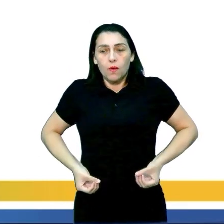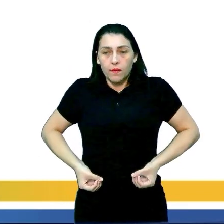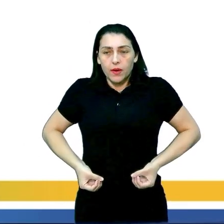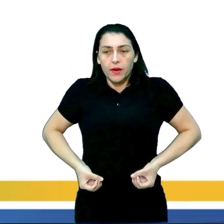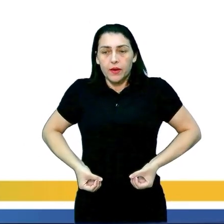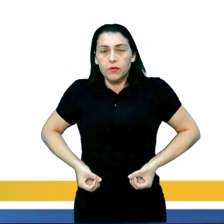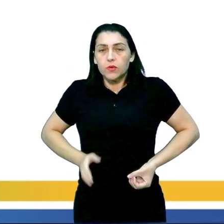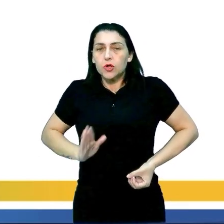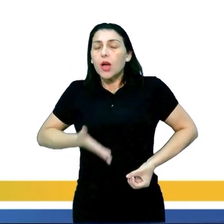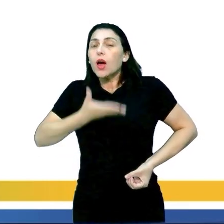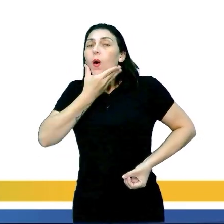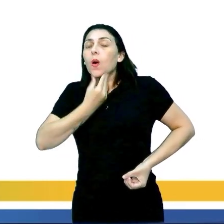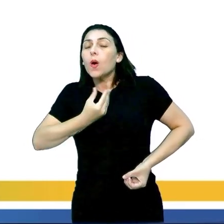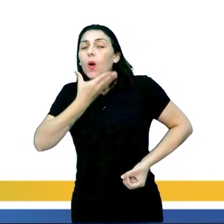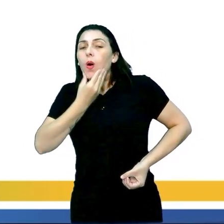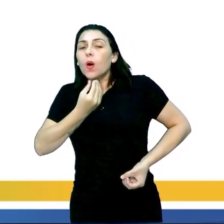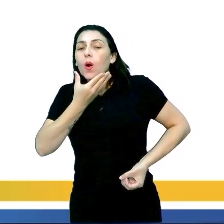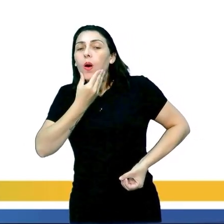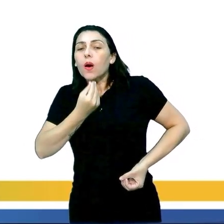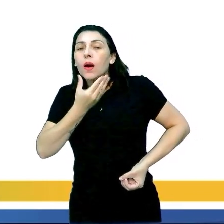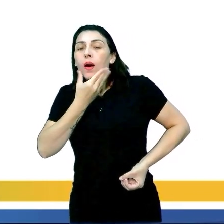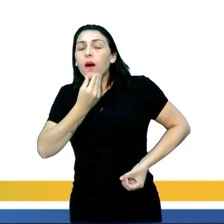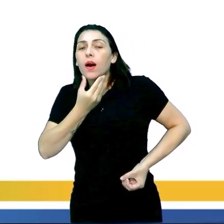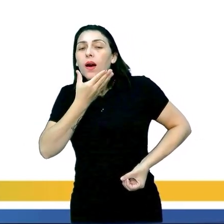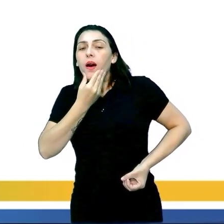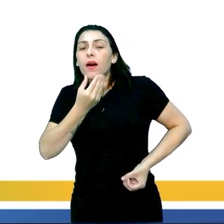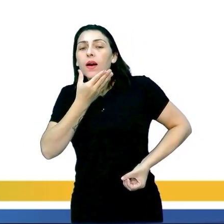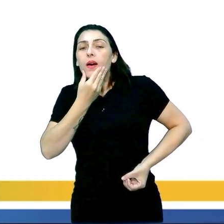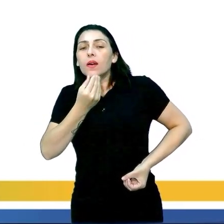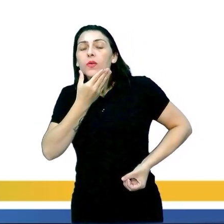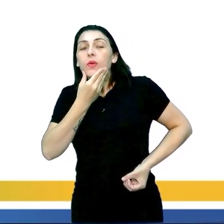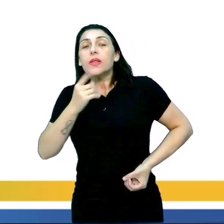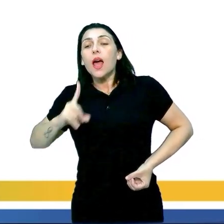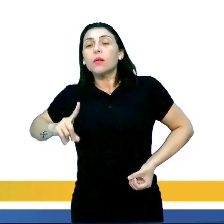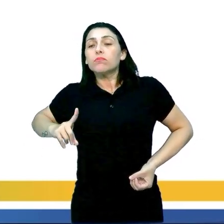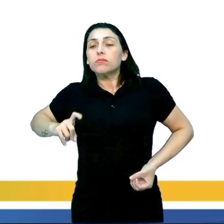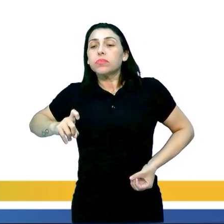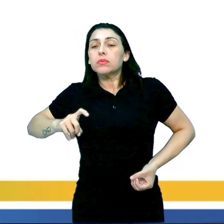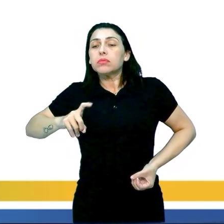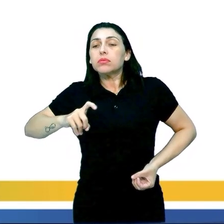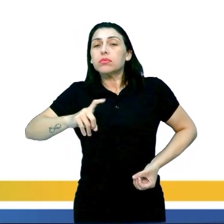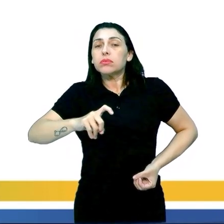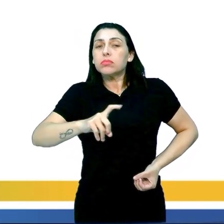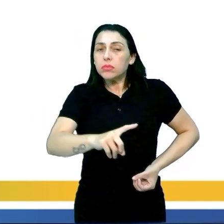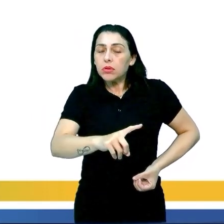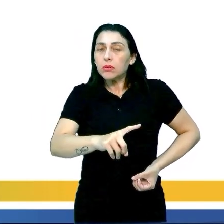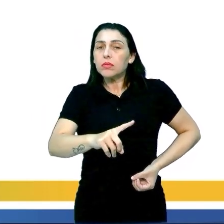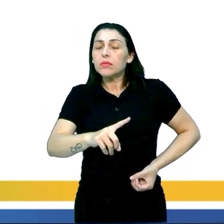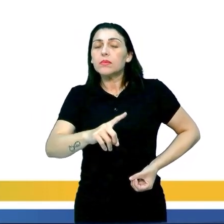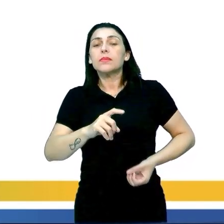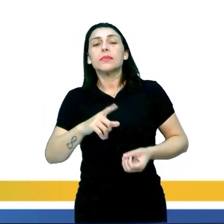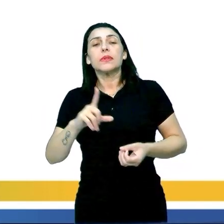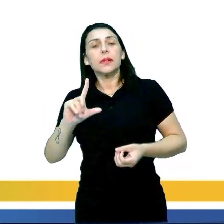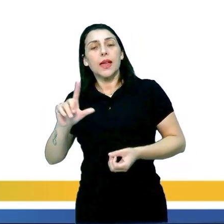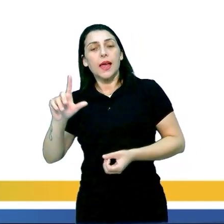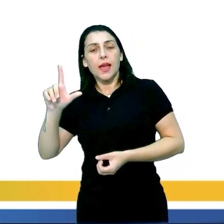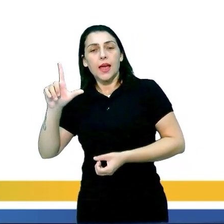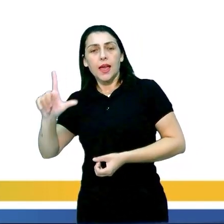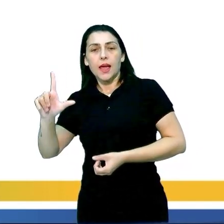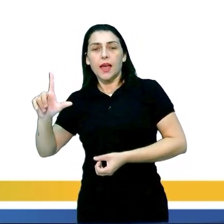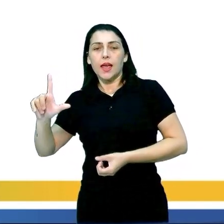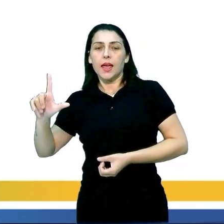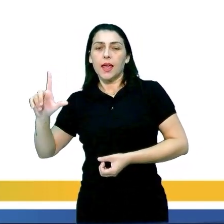E já no masculino, ele vai atuar na maturação dos espermatozoides. Em seguida, temos o LH,